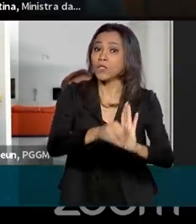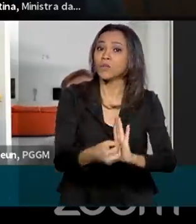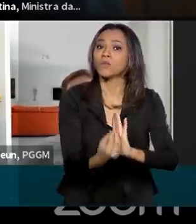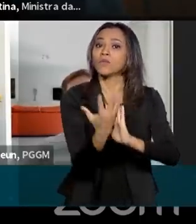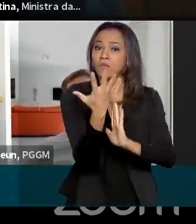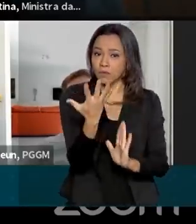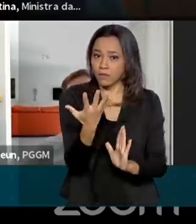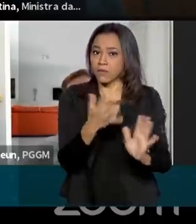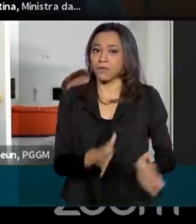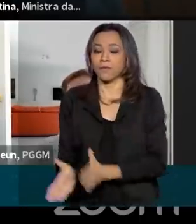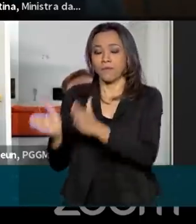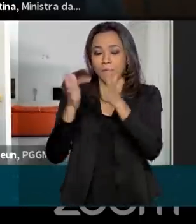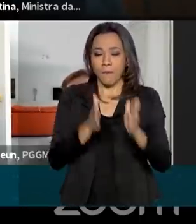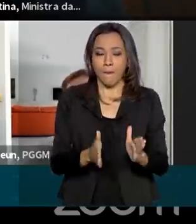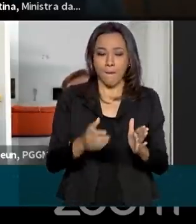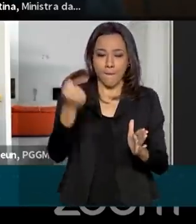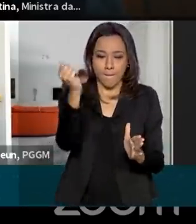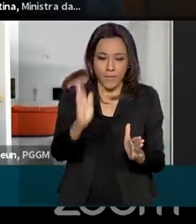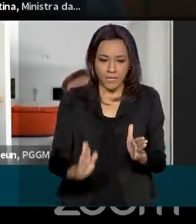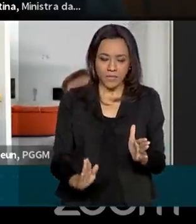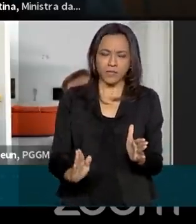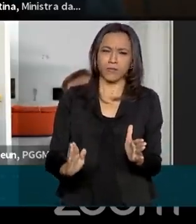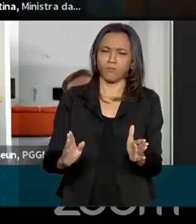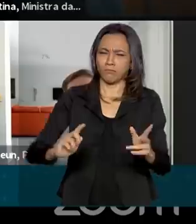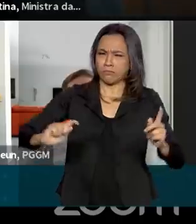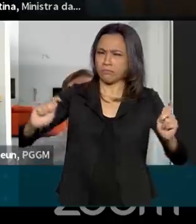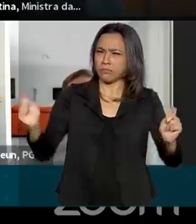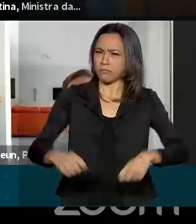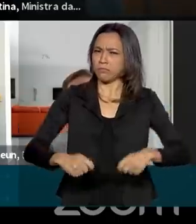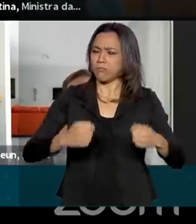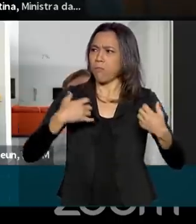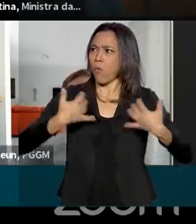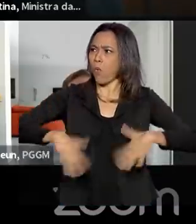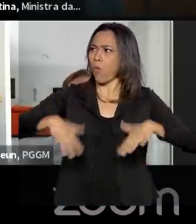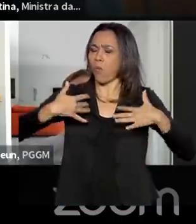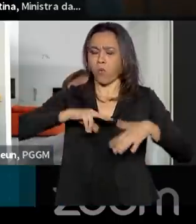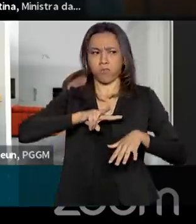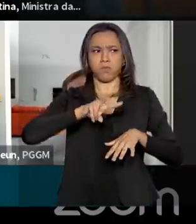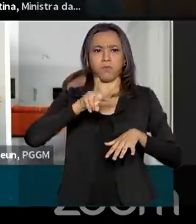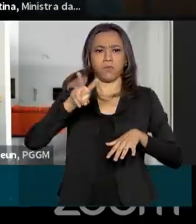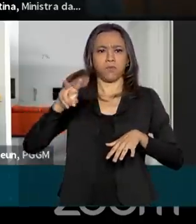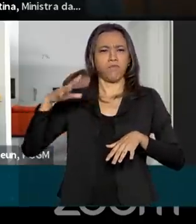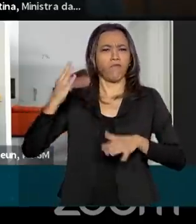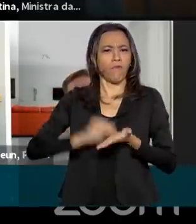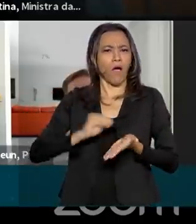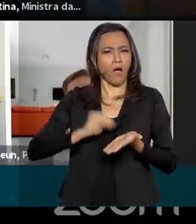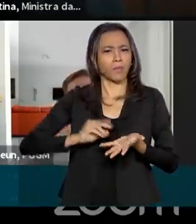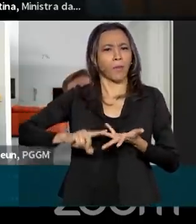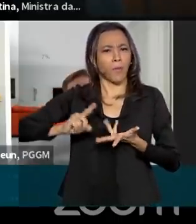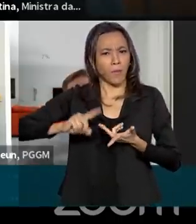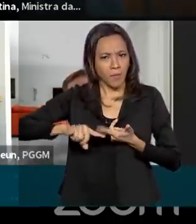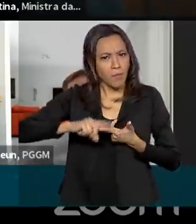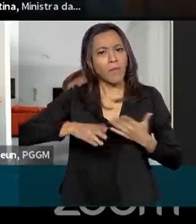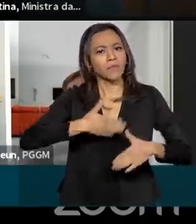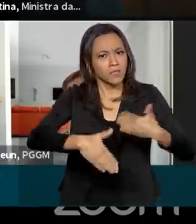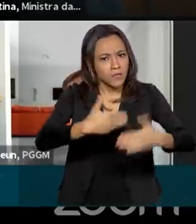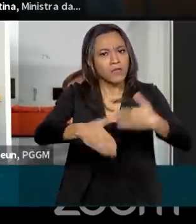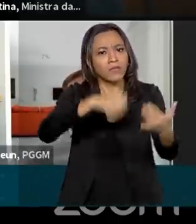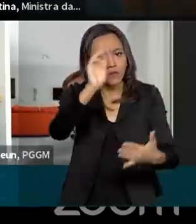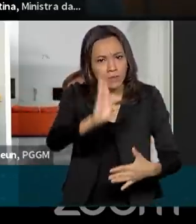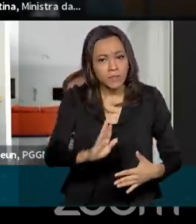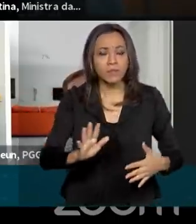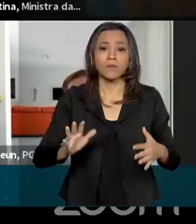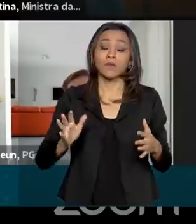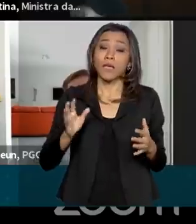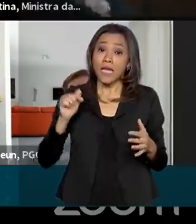um projeto de grande potencial ambiental e que tem muito ainda para ser desenvolvido. Mesmo que a gente pense